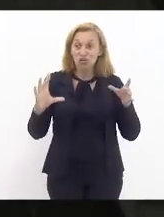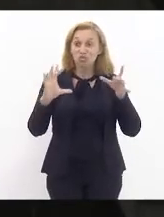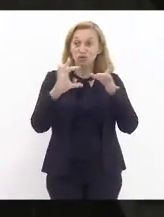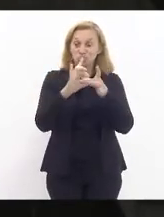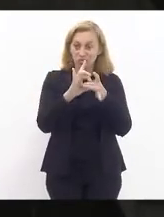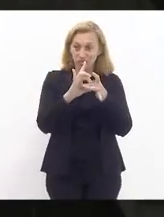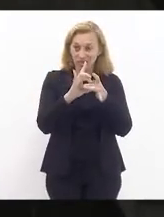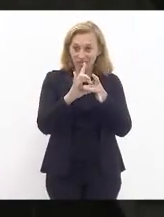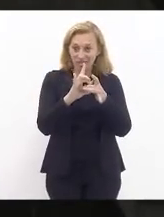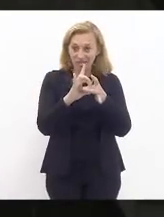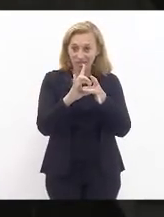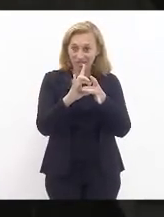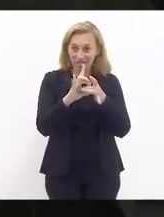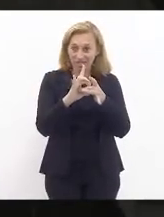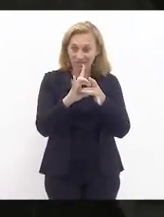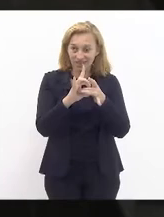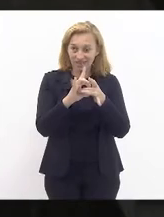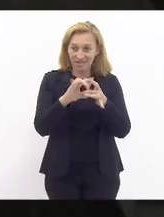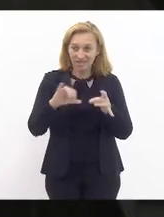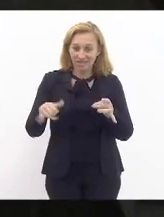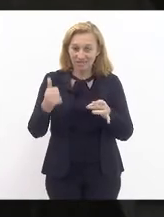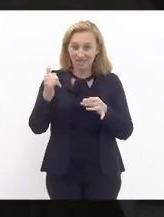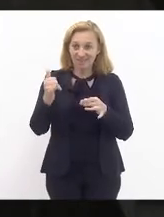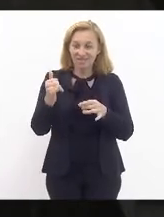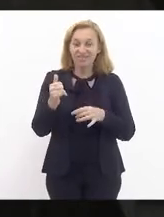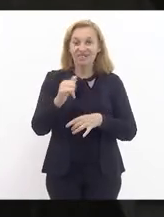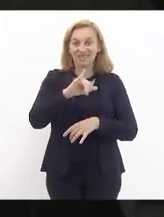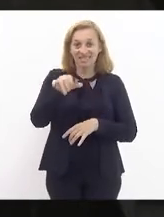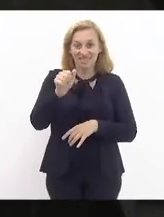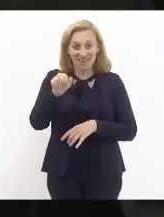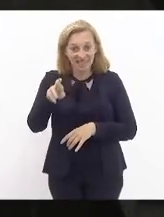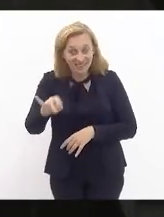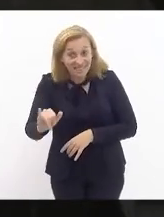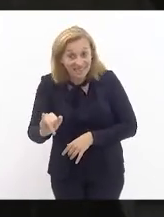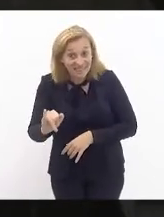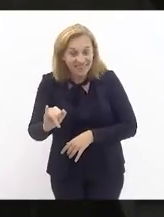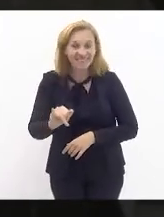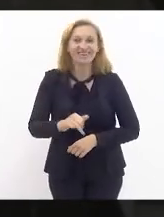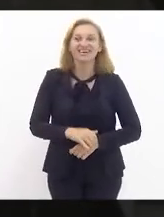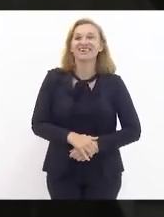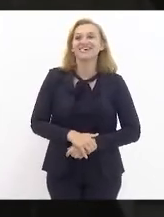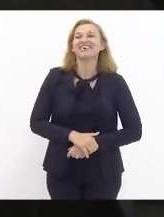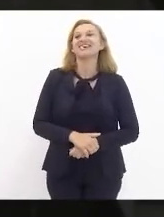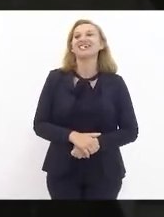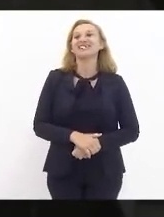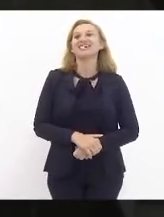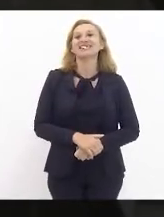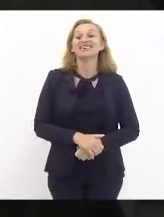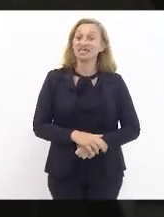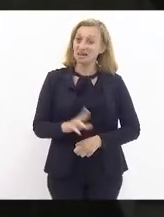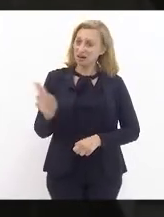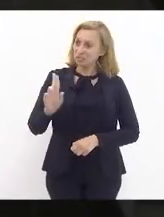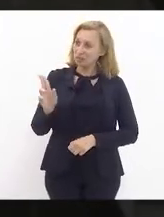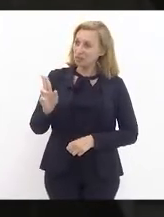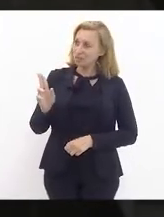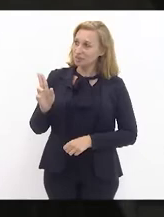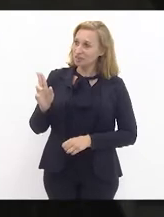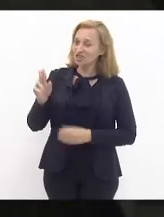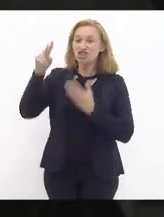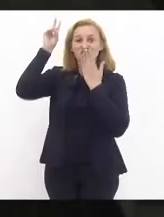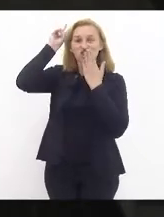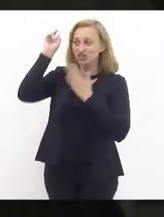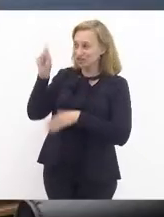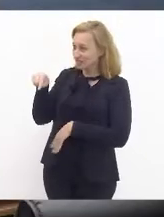de infração, que é a Jari, mas Jari é um nome indígena, não deputado?